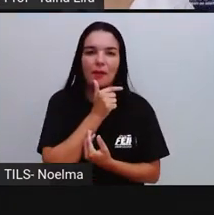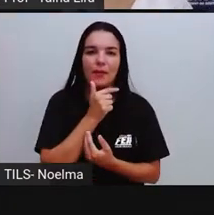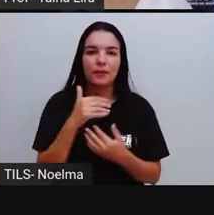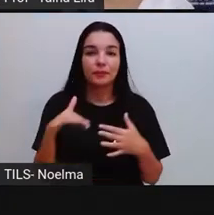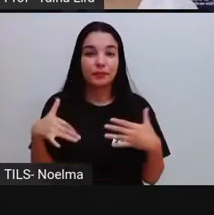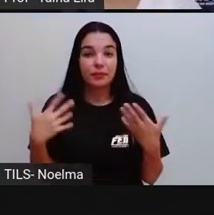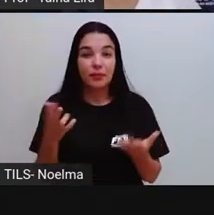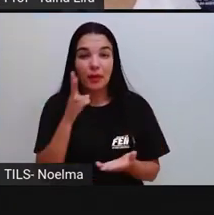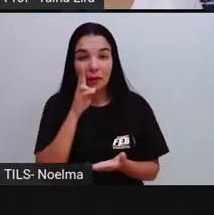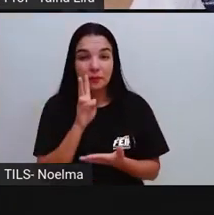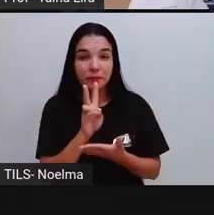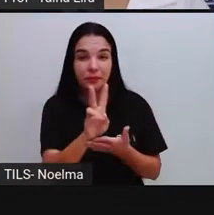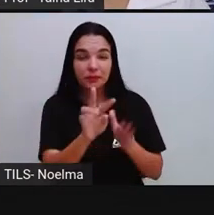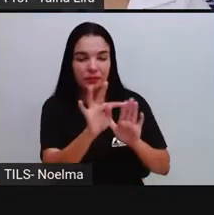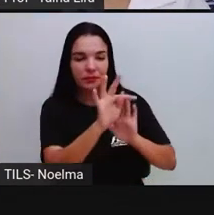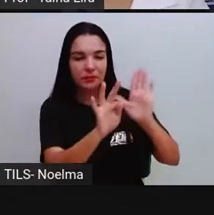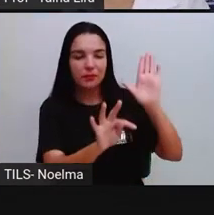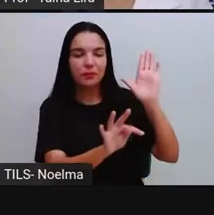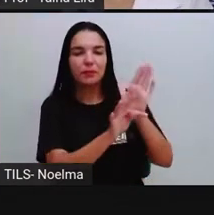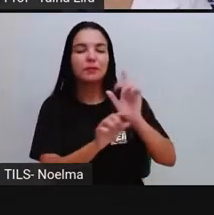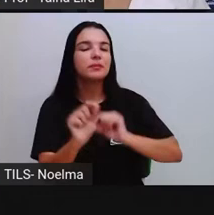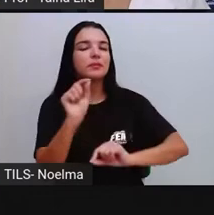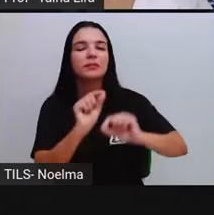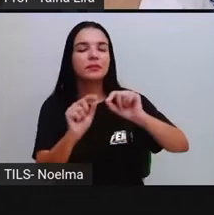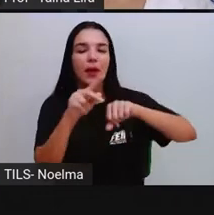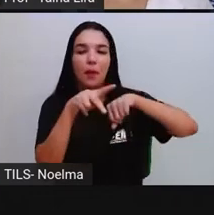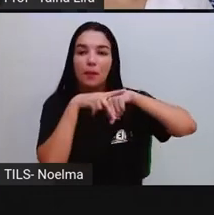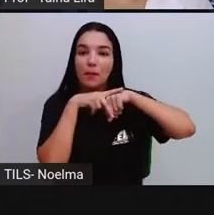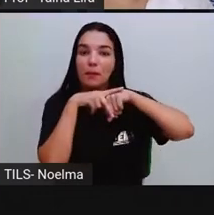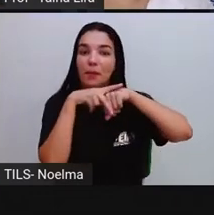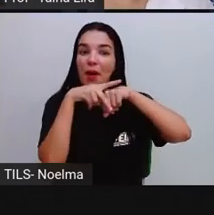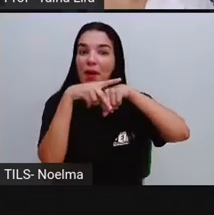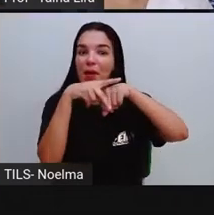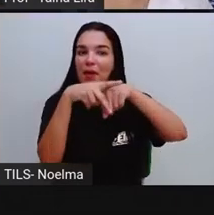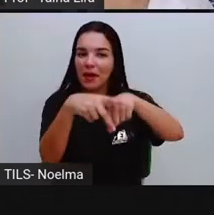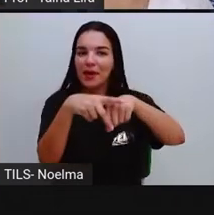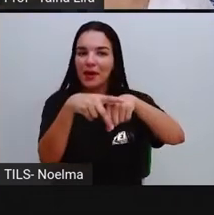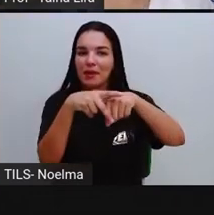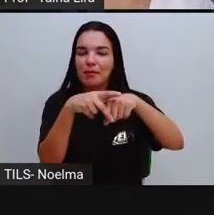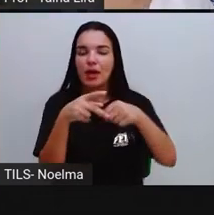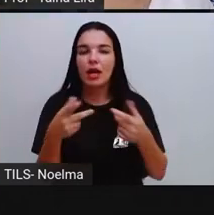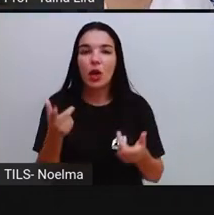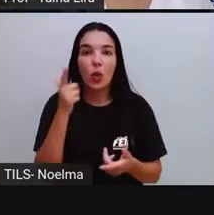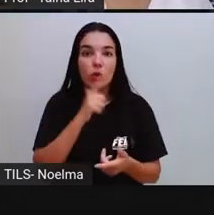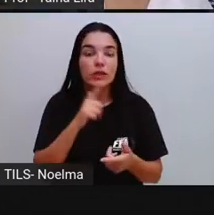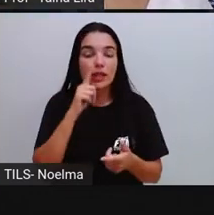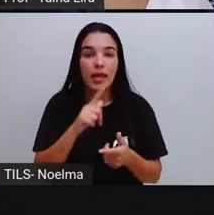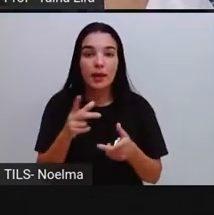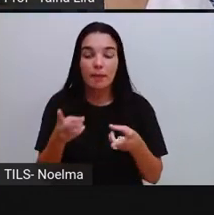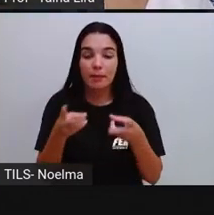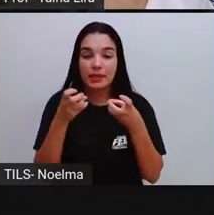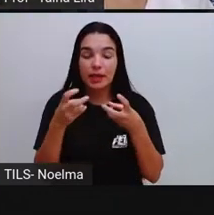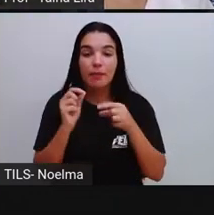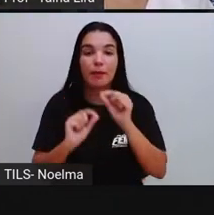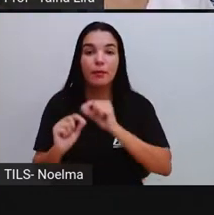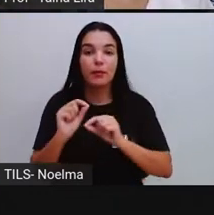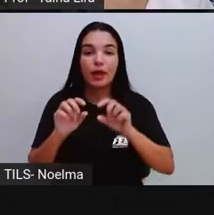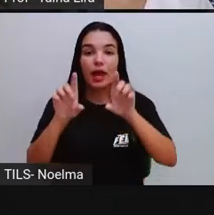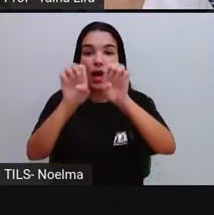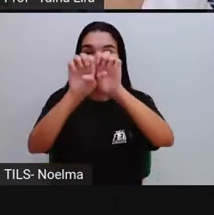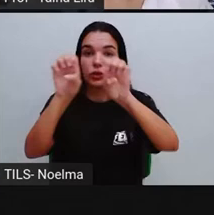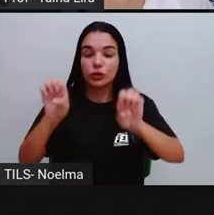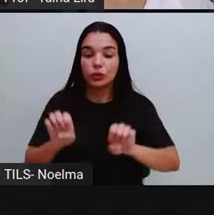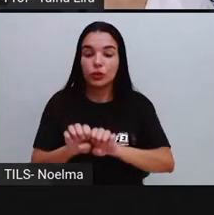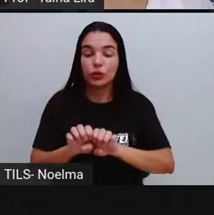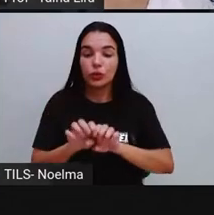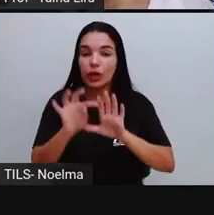CH, É um poema, A gente consegue perceber ali, Pela própria estrutura do texto, Nós já vimos,